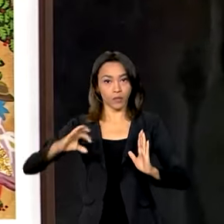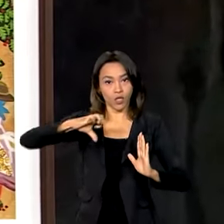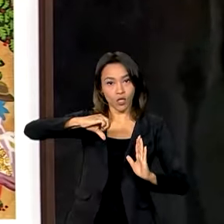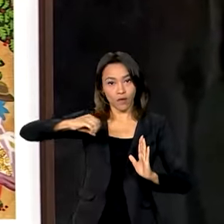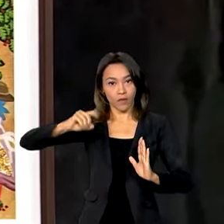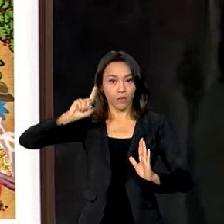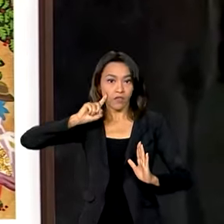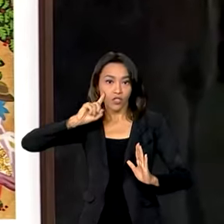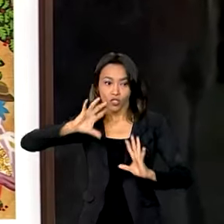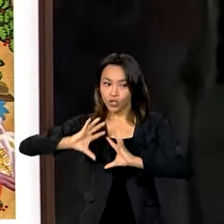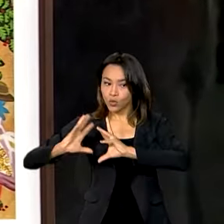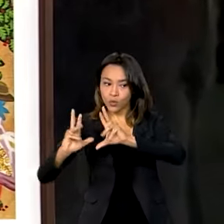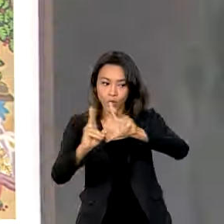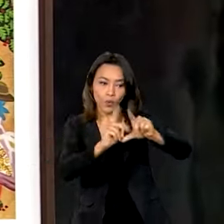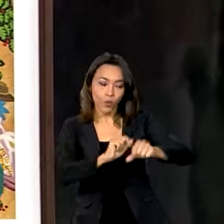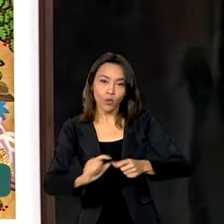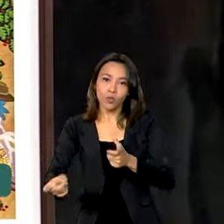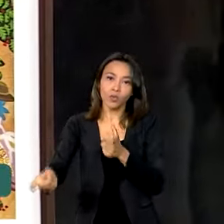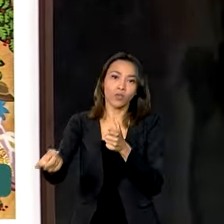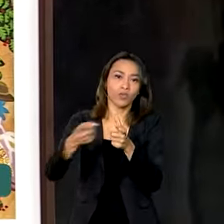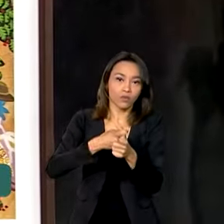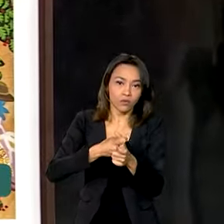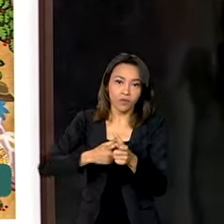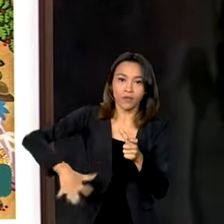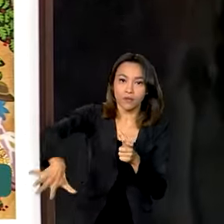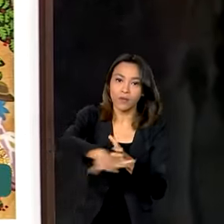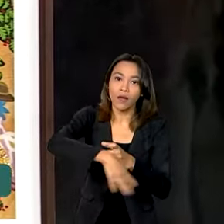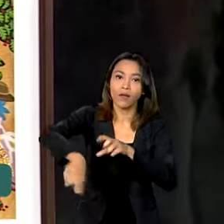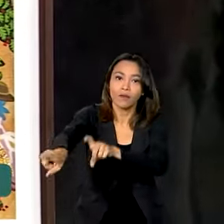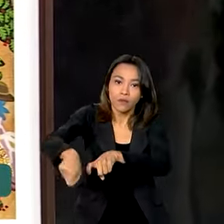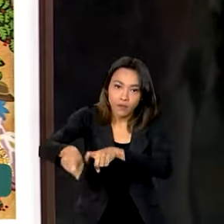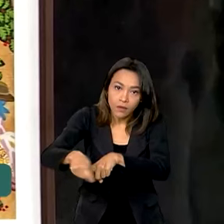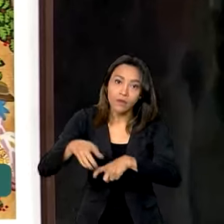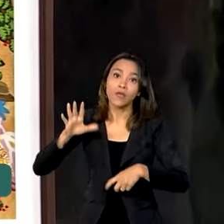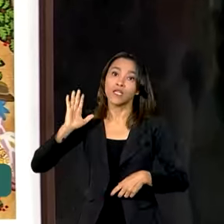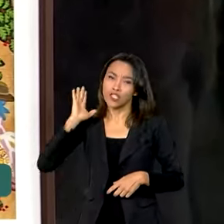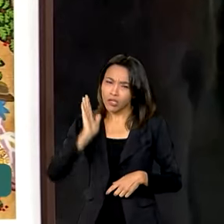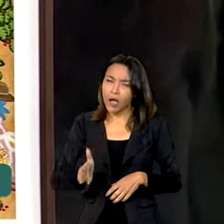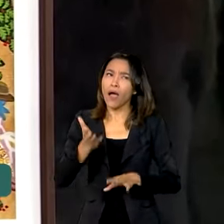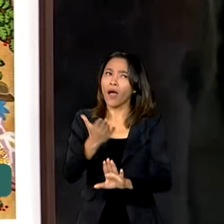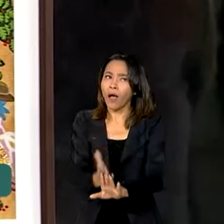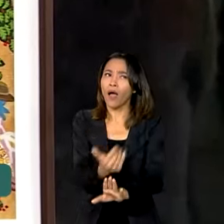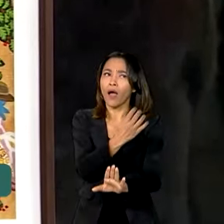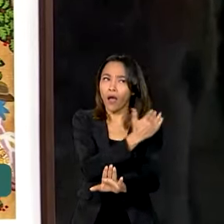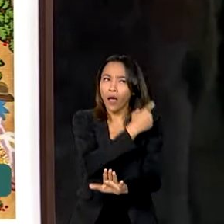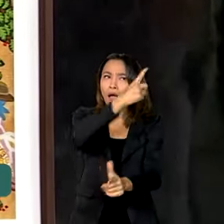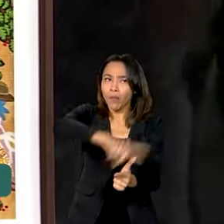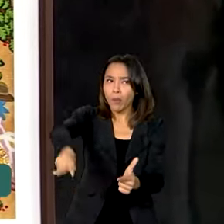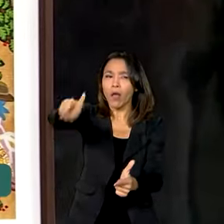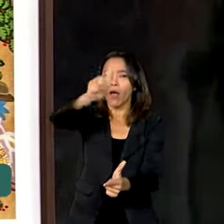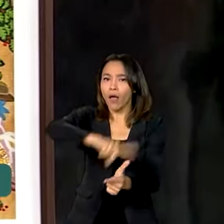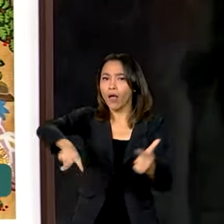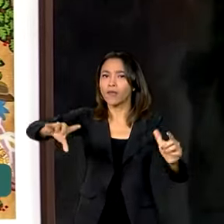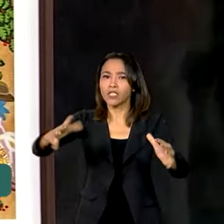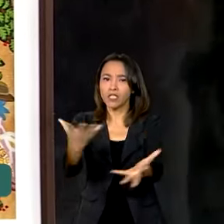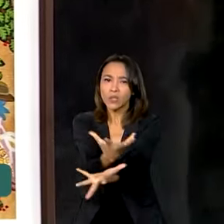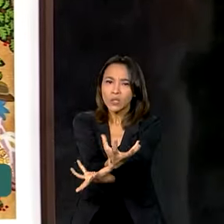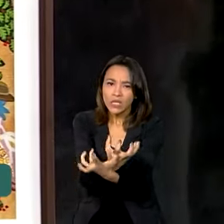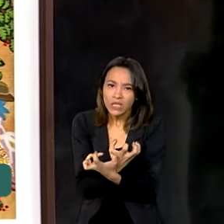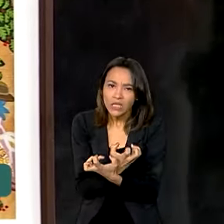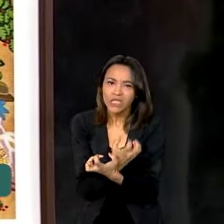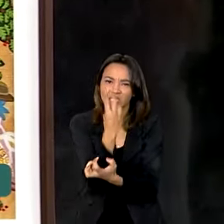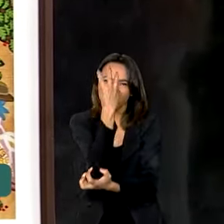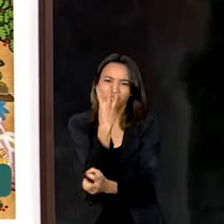de todos os débitos do setor, visto que o setor já vinha com problemas de secas nos últimos três anos,